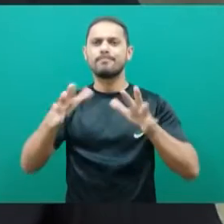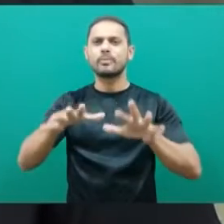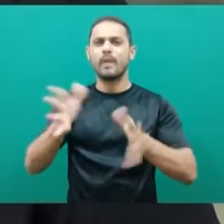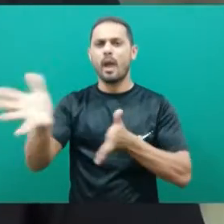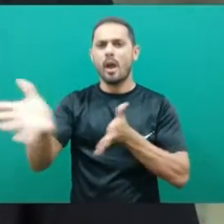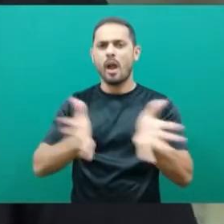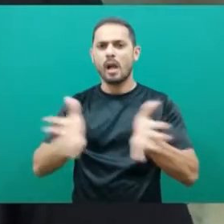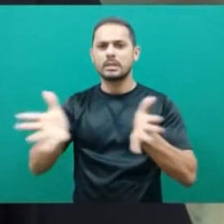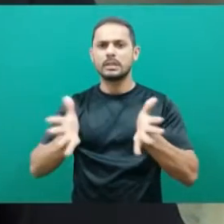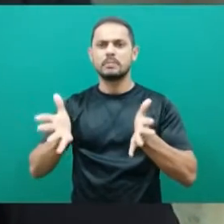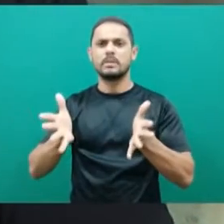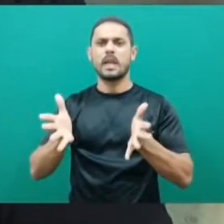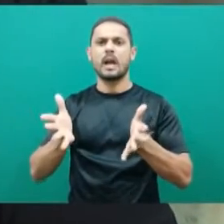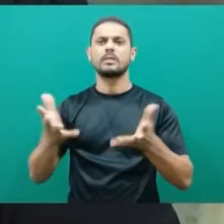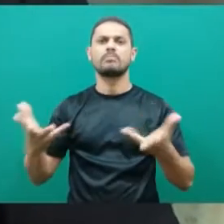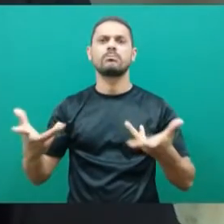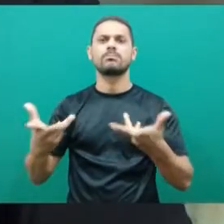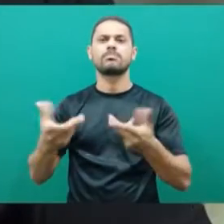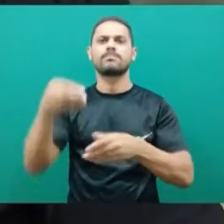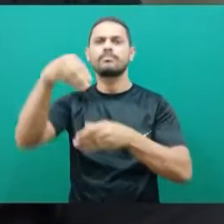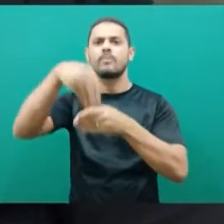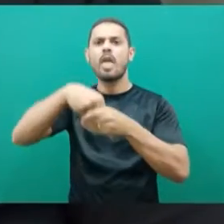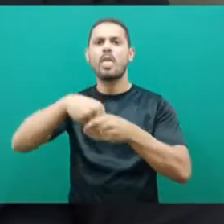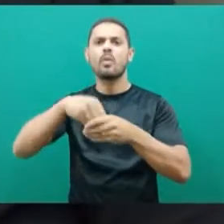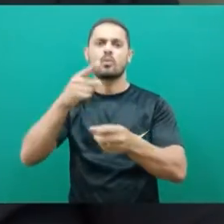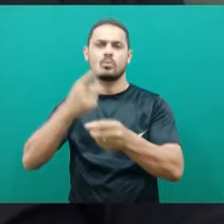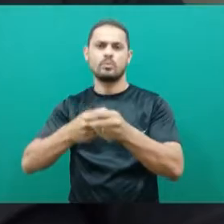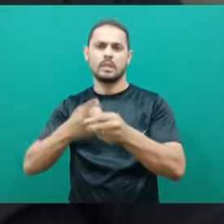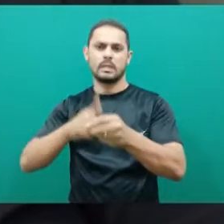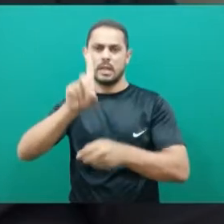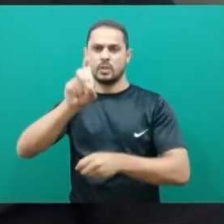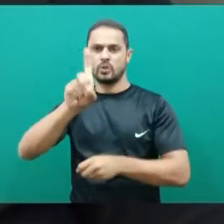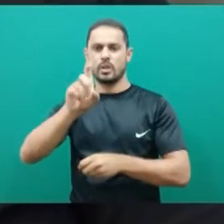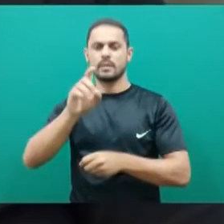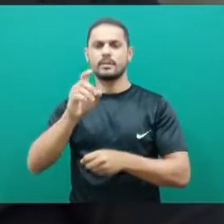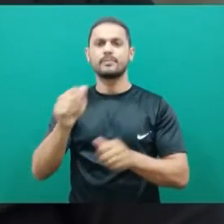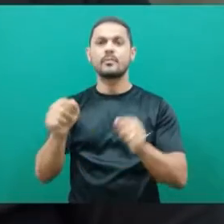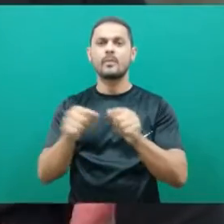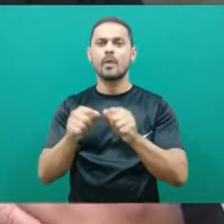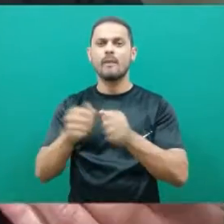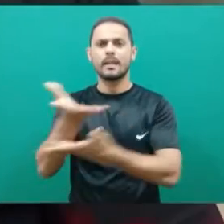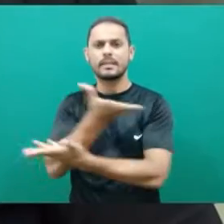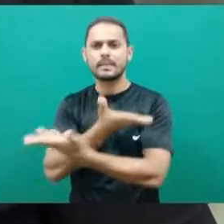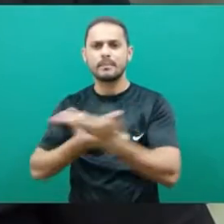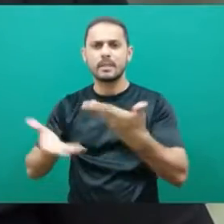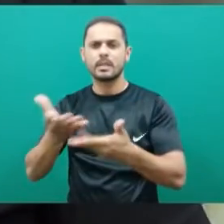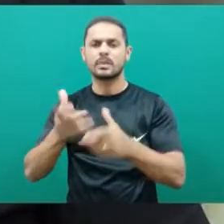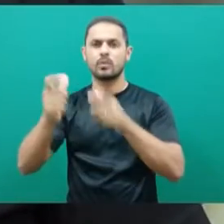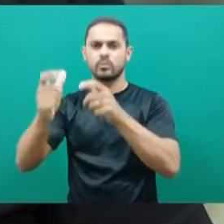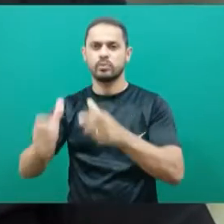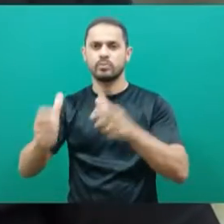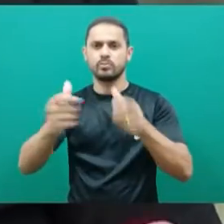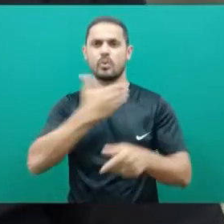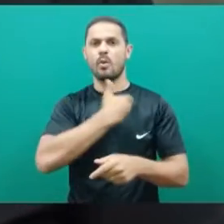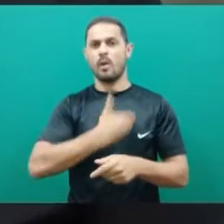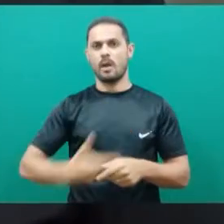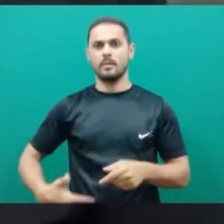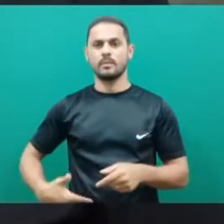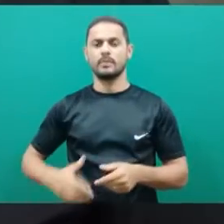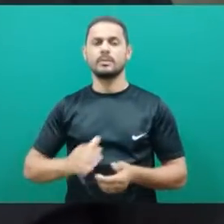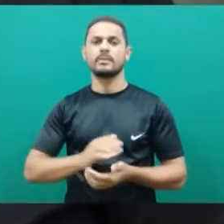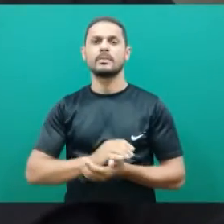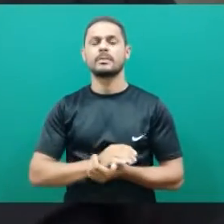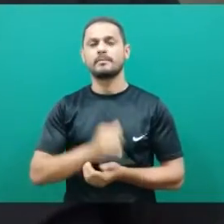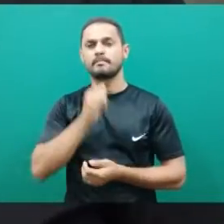promover a acessibilidade no município de Dourados. Então a gente faz a mediação nos locais públicos, principalmente,